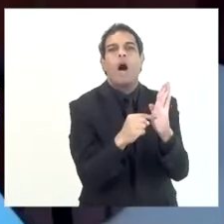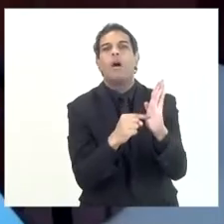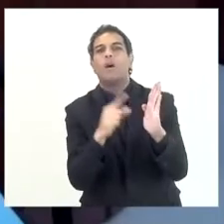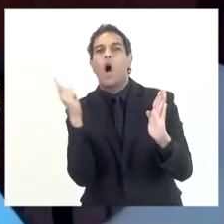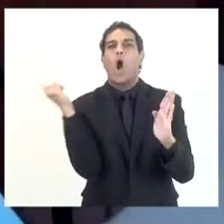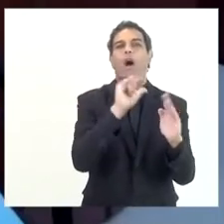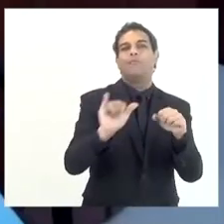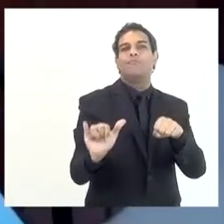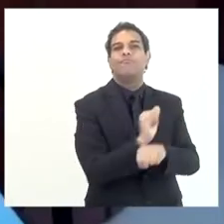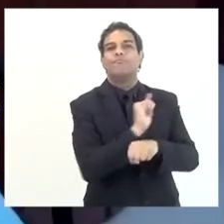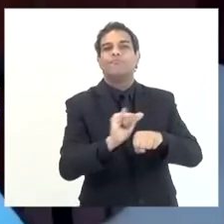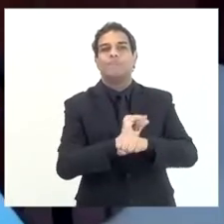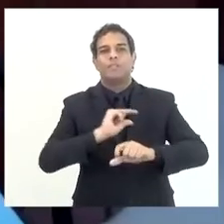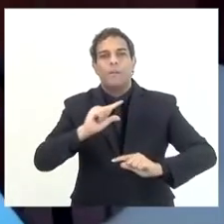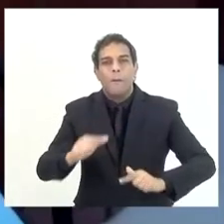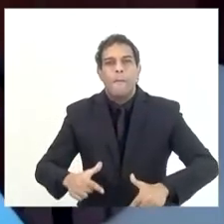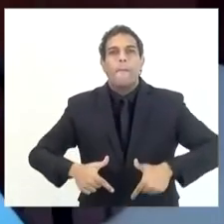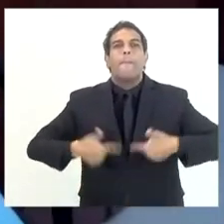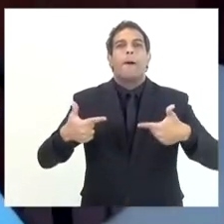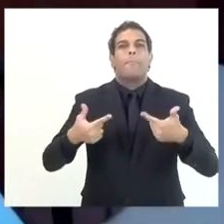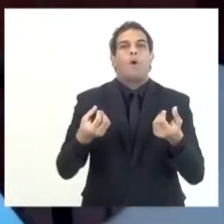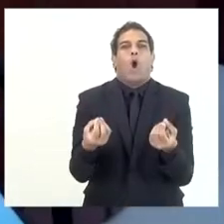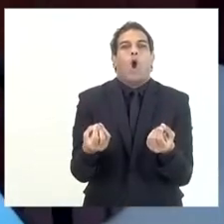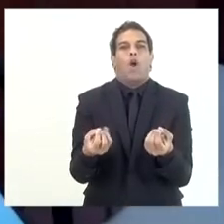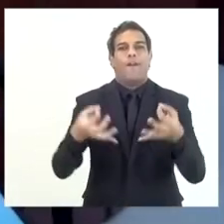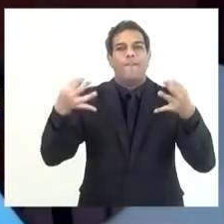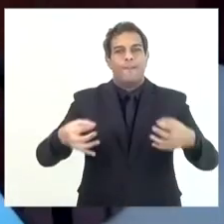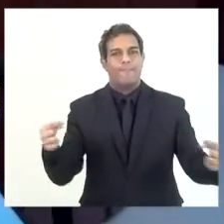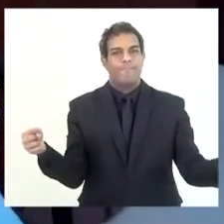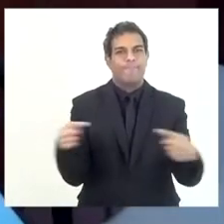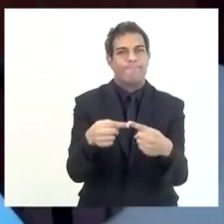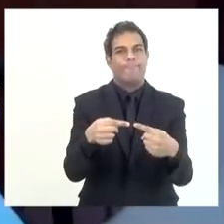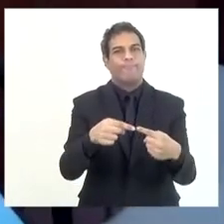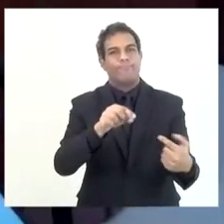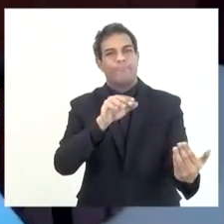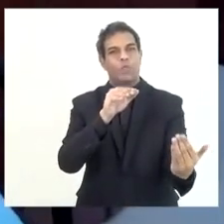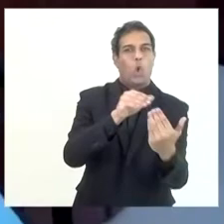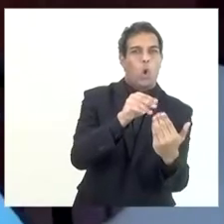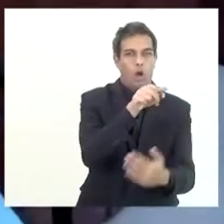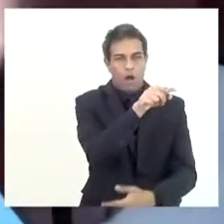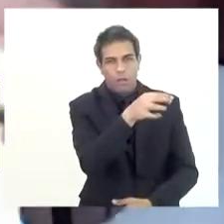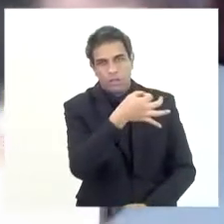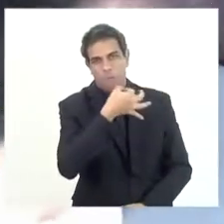quer colocar. Acho extremamente válidas as considerações.